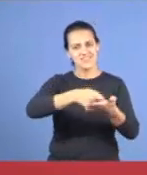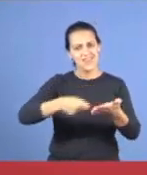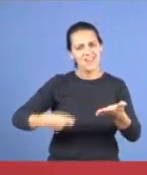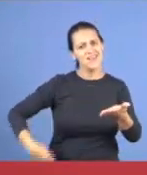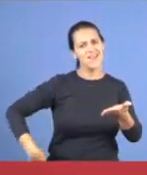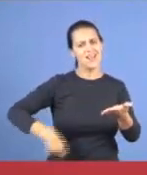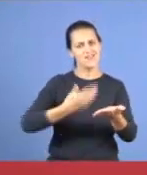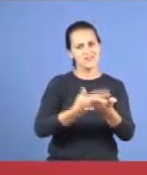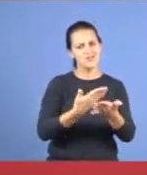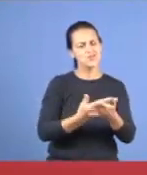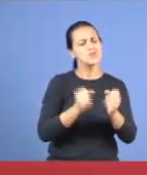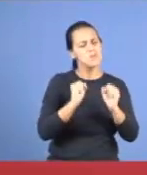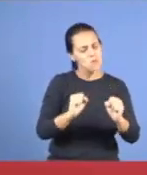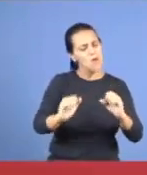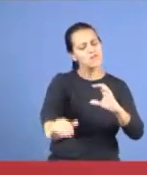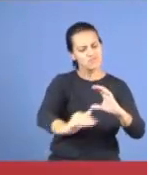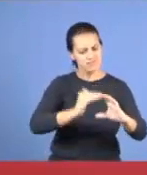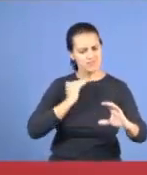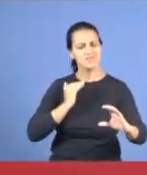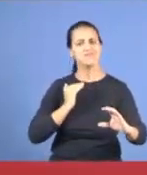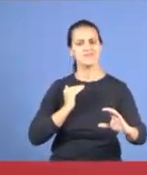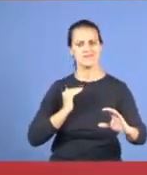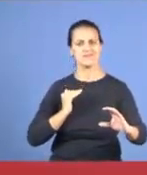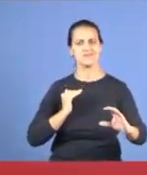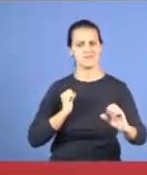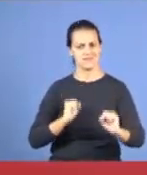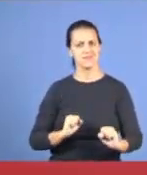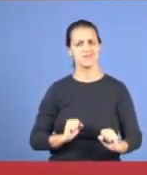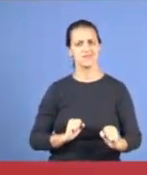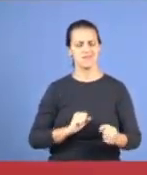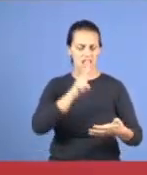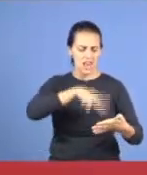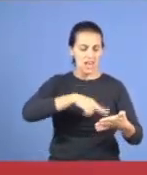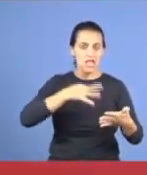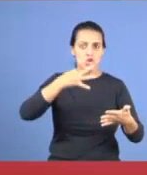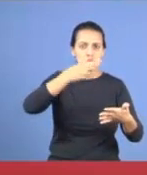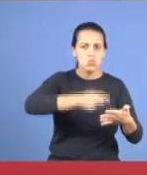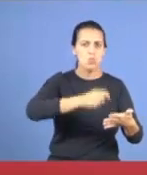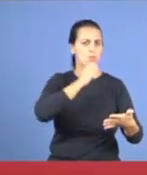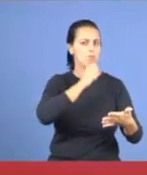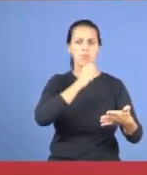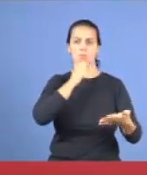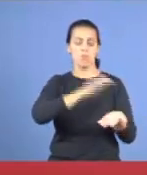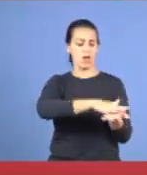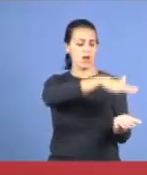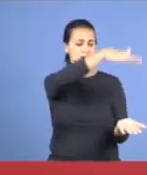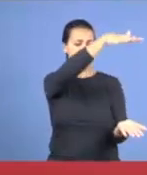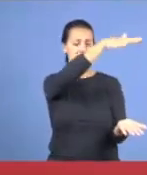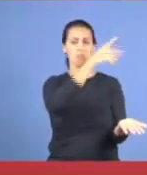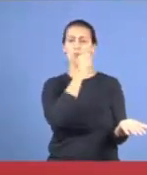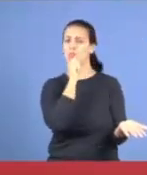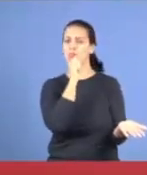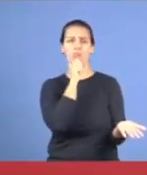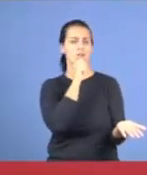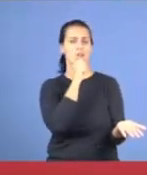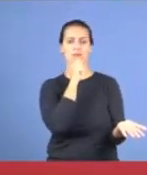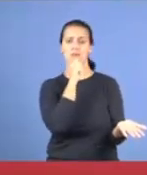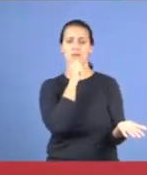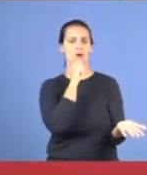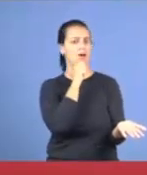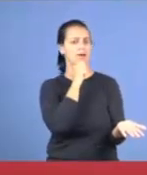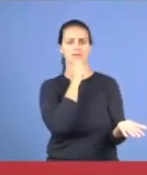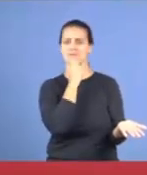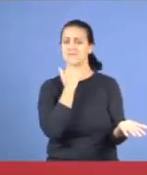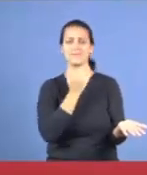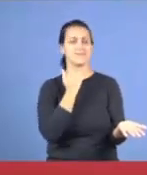continuar, mandando, e eu ainda não li, todos, não, eu tenho uma pilha assim, que eu não consegui, eu estou dizendo, uma pilha, que eu não